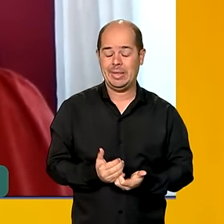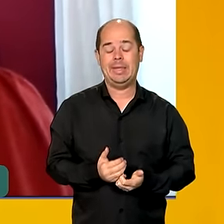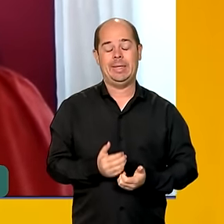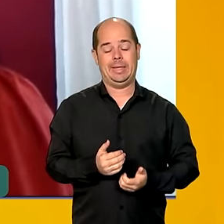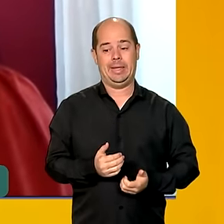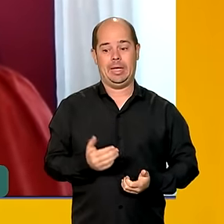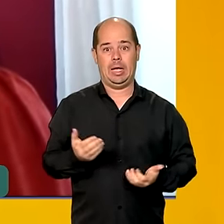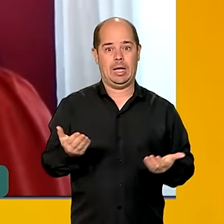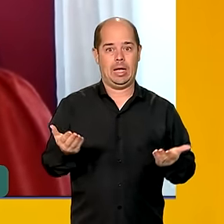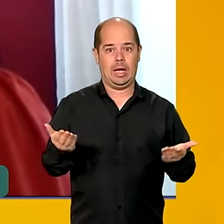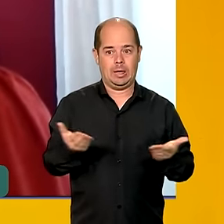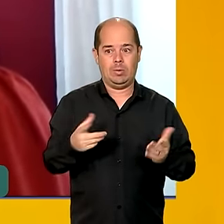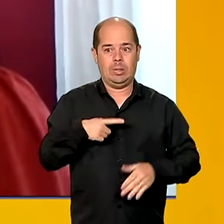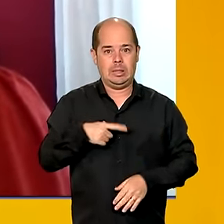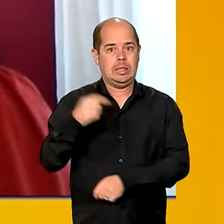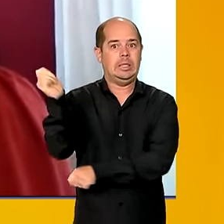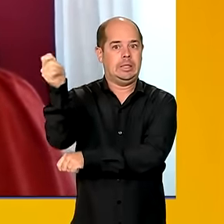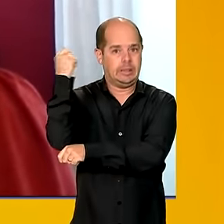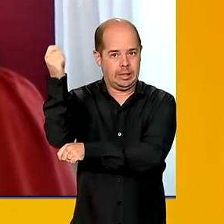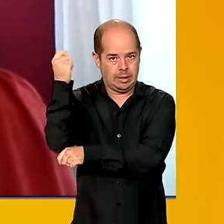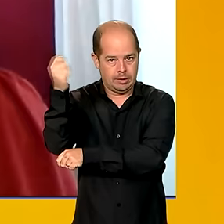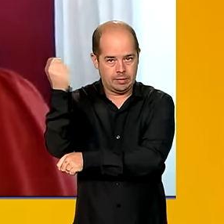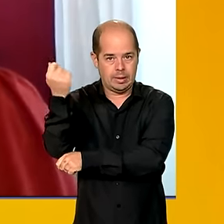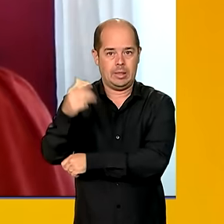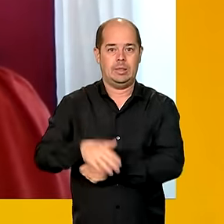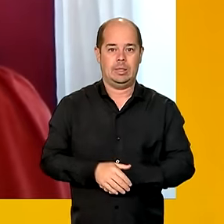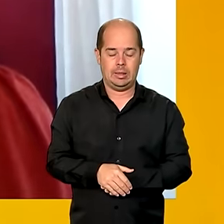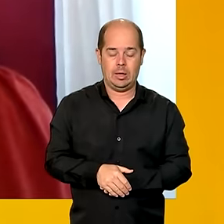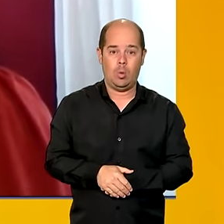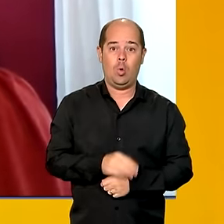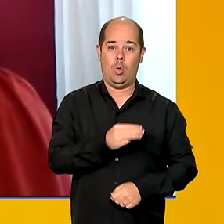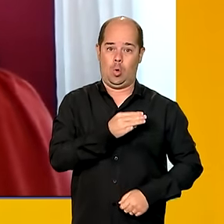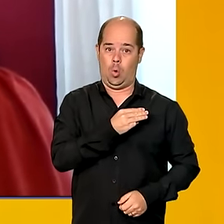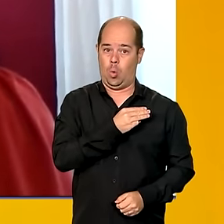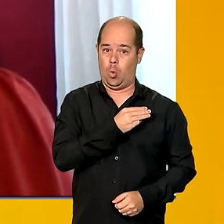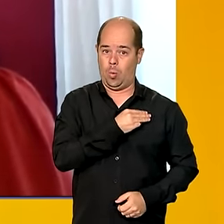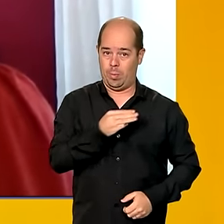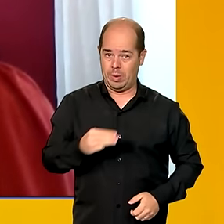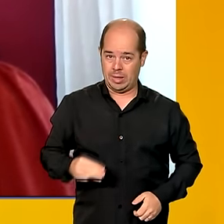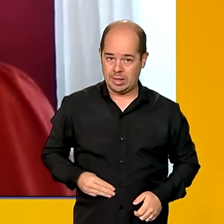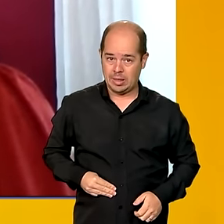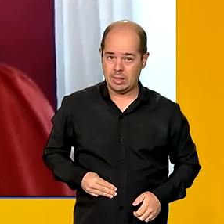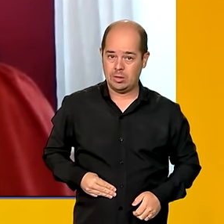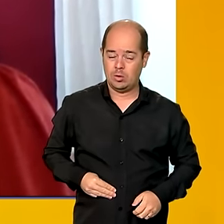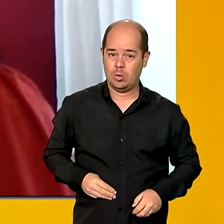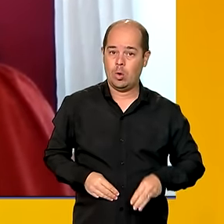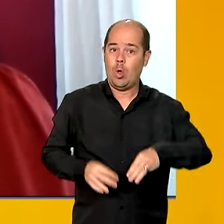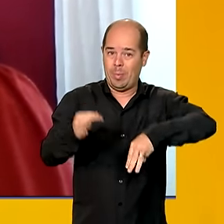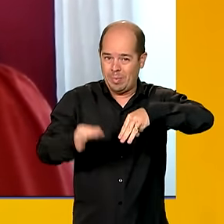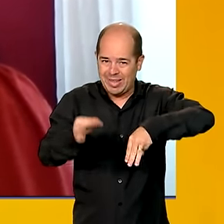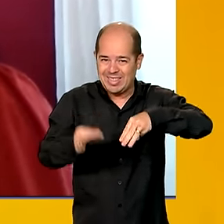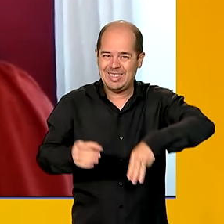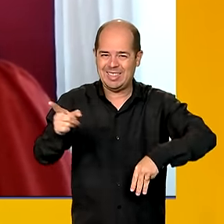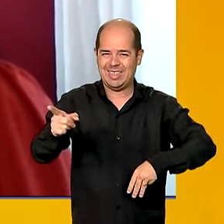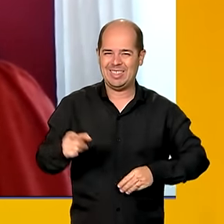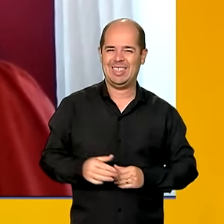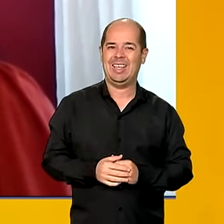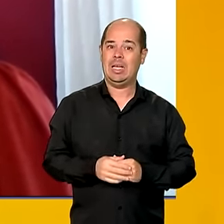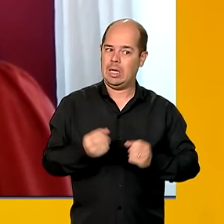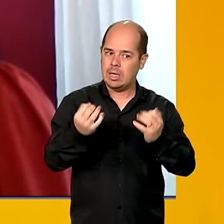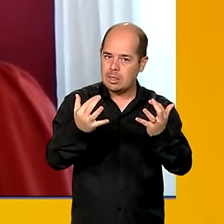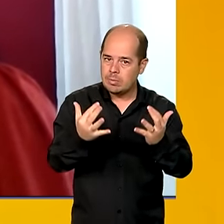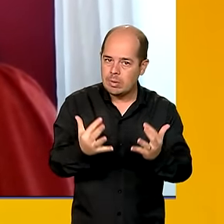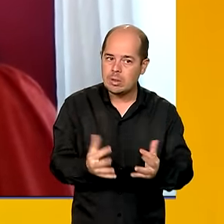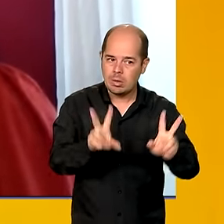ele está sendo tratado diretamente pelo ministro Messias, do seu gabinete. Mas o que eu posso adiantar para